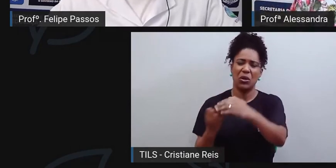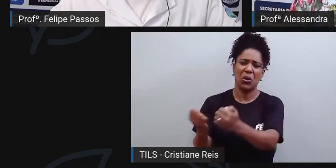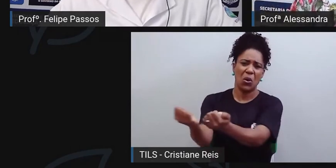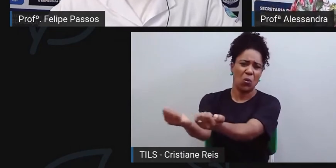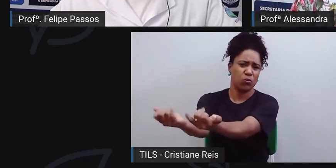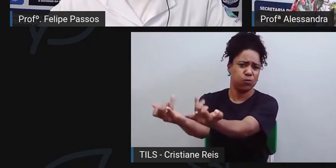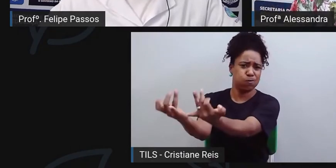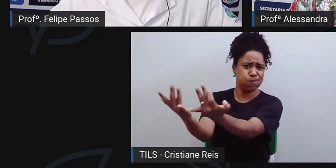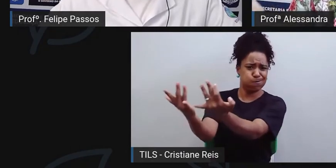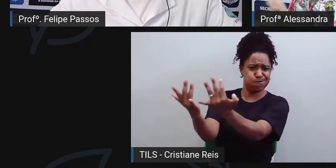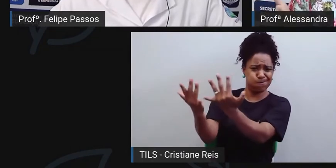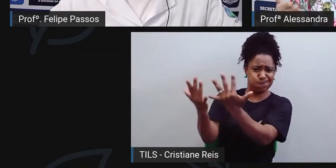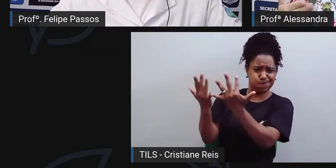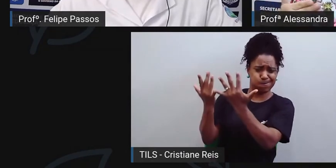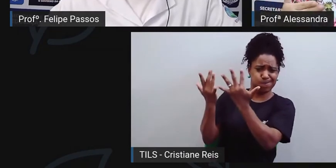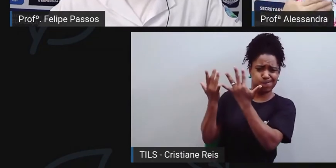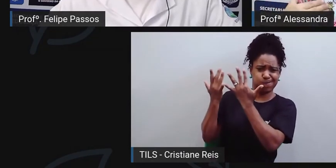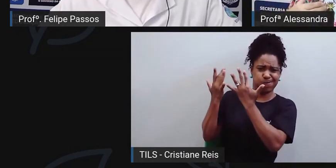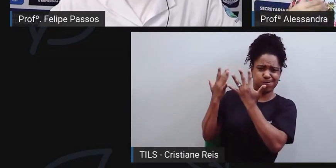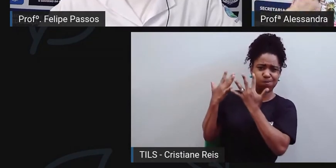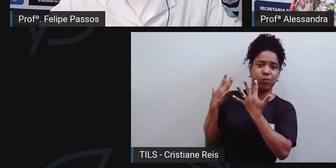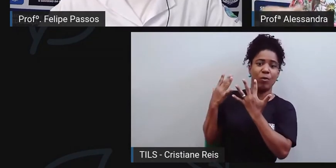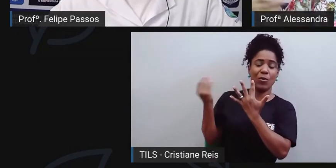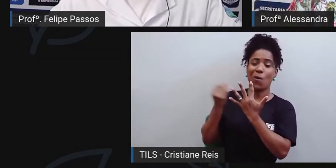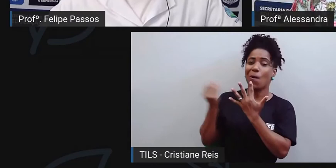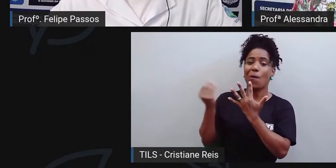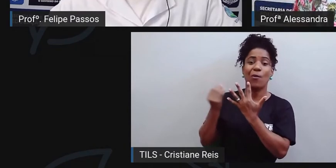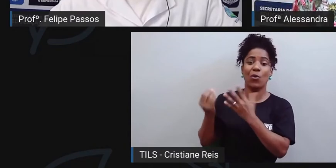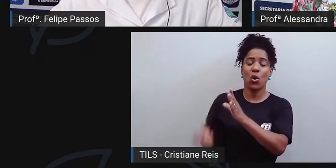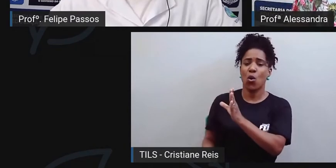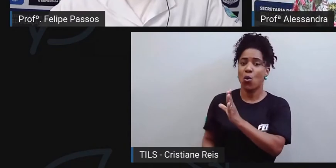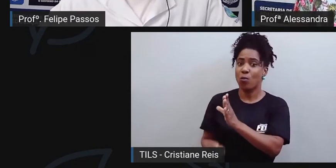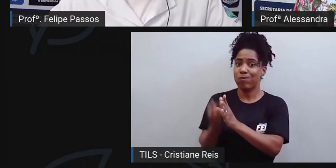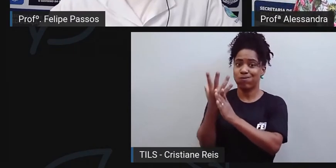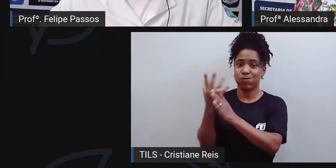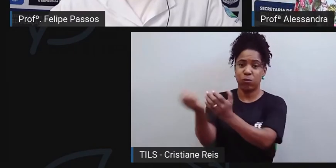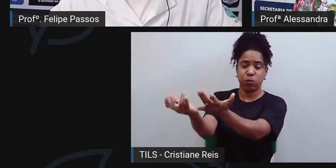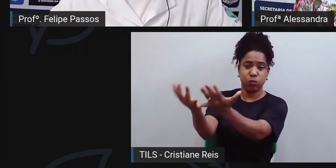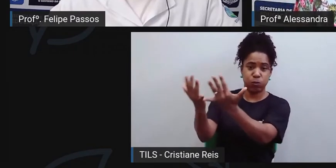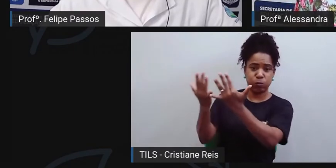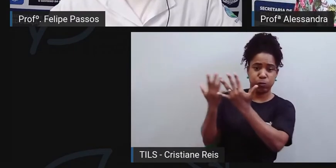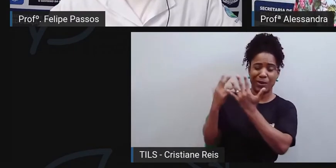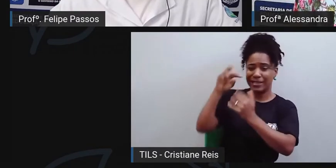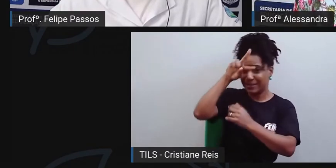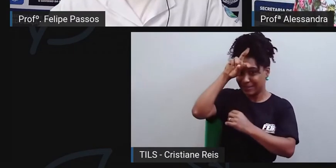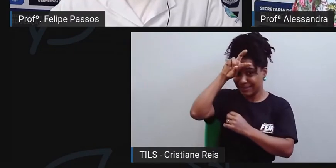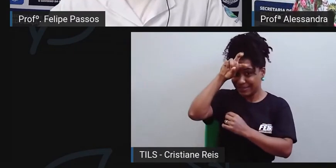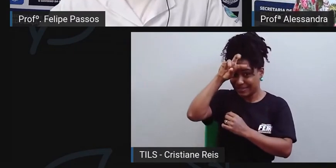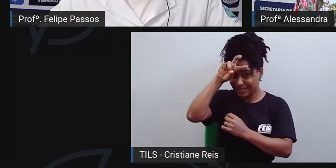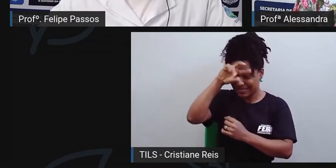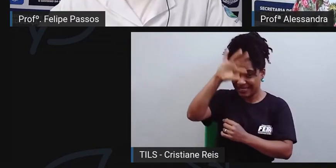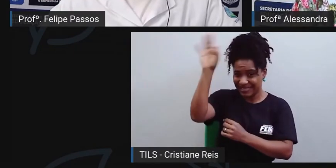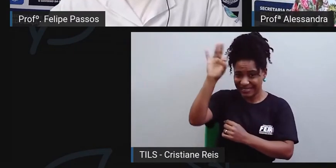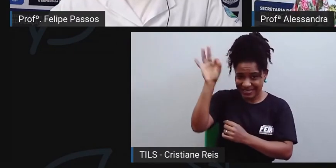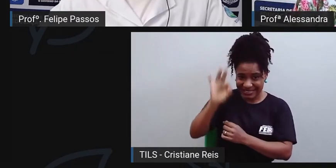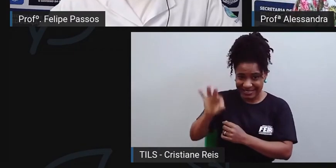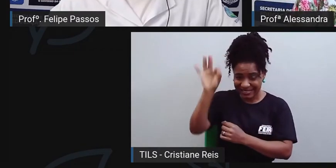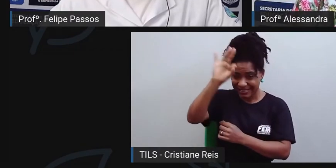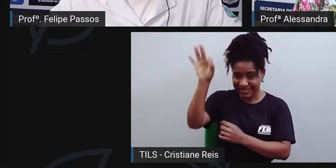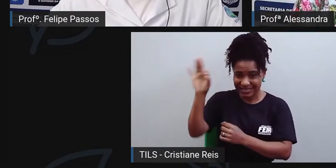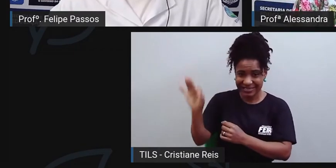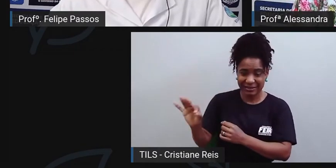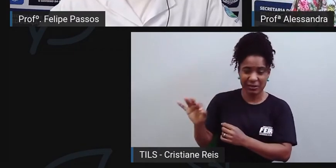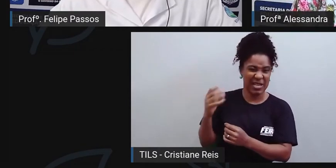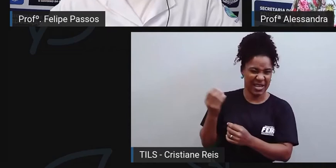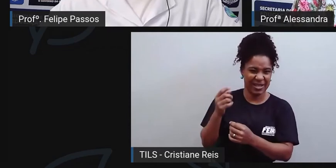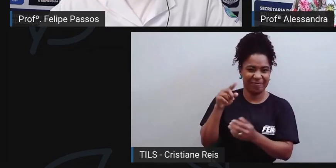muito e pouco tempo. Então, uma das maneiras de se livrar das pragas de uma forma mais rápida é a utilização